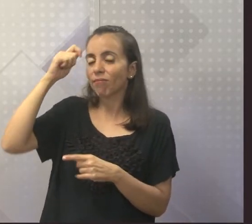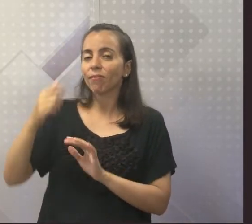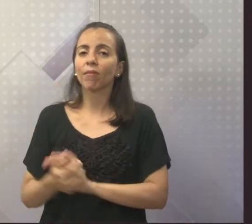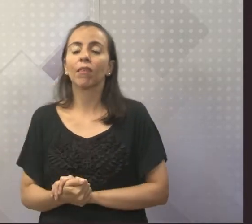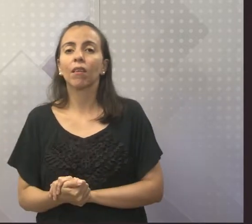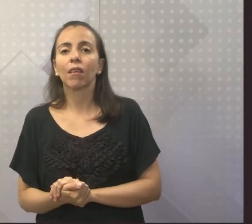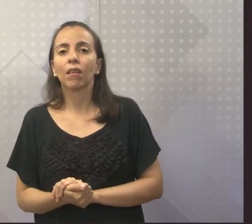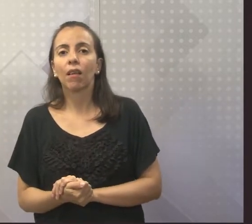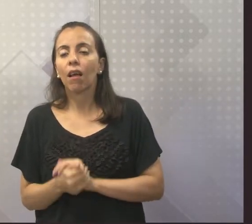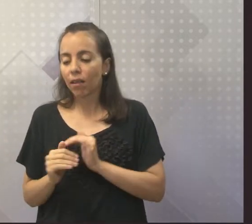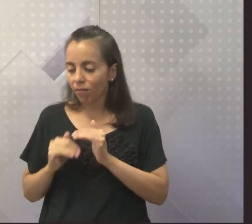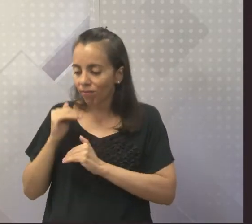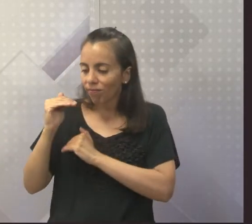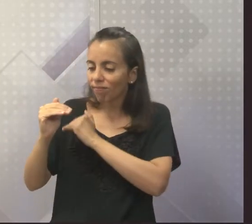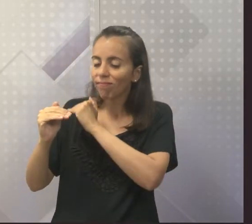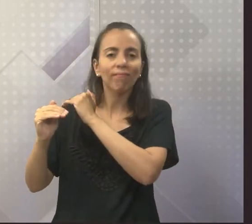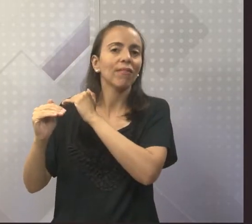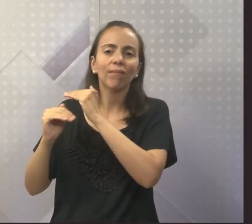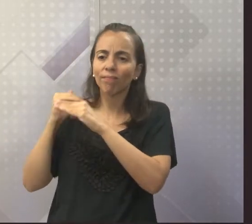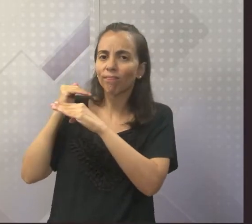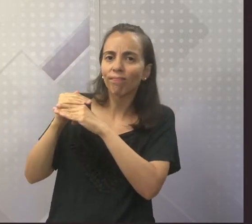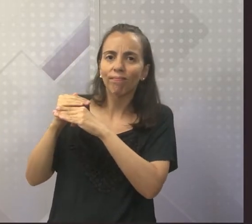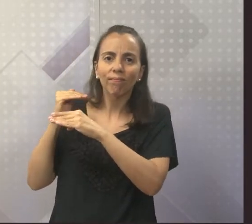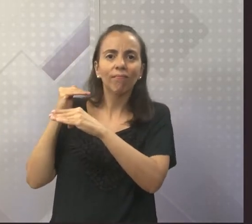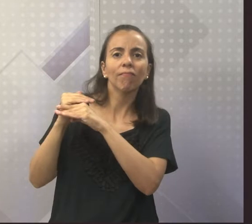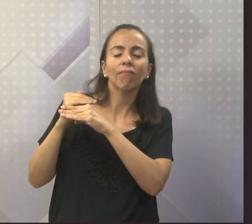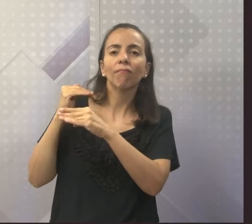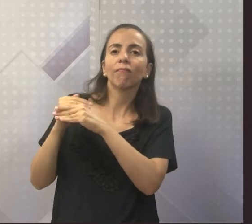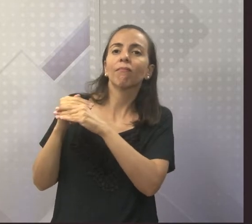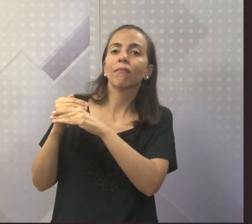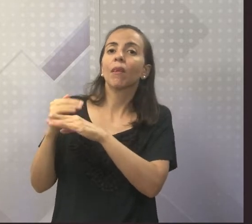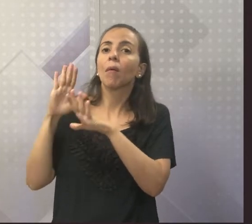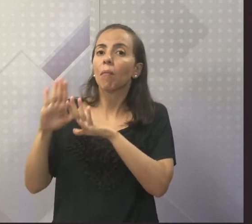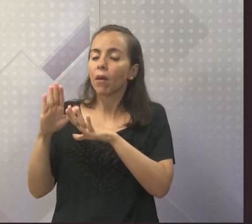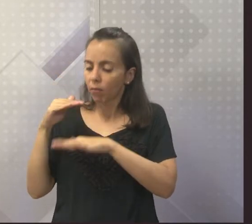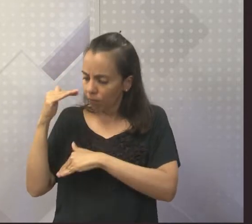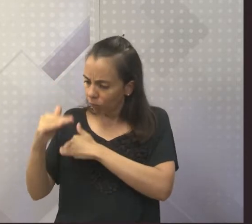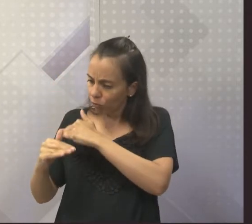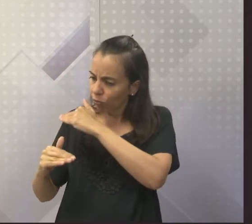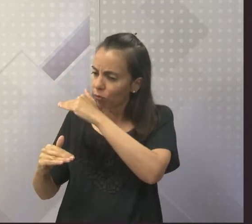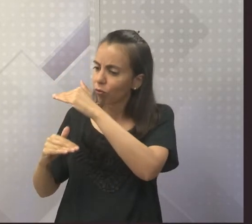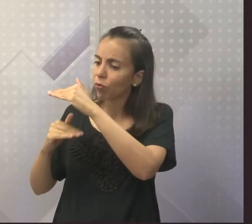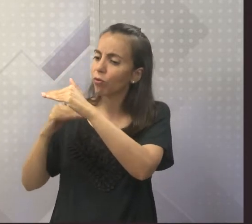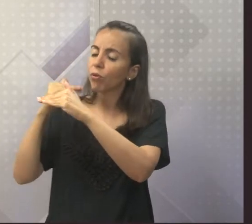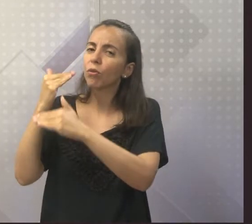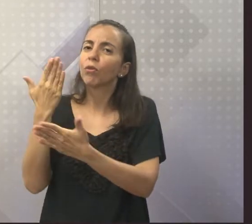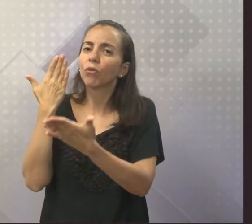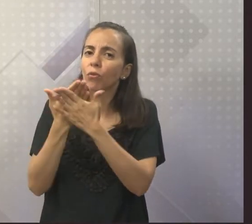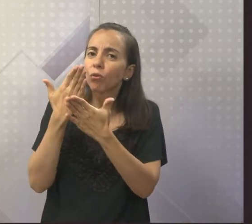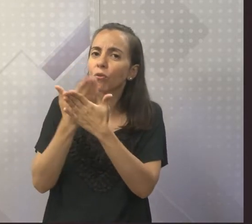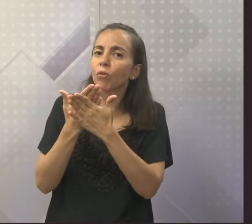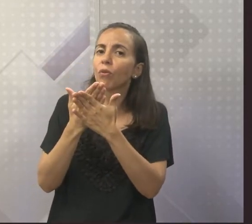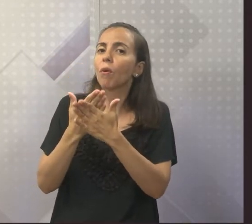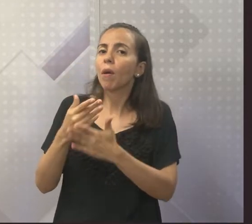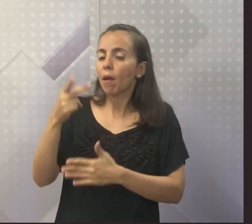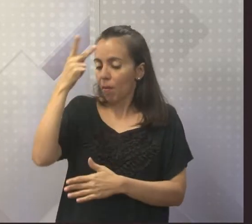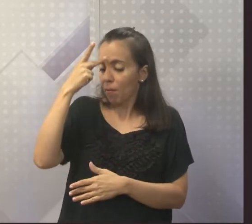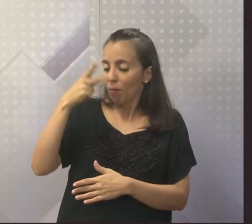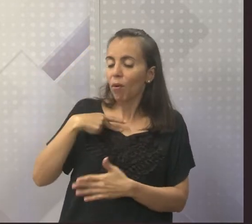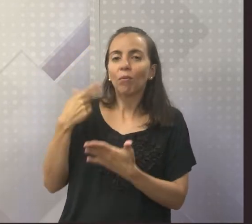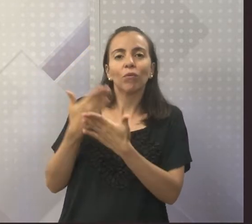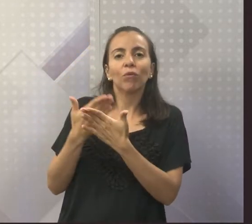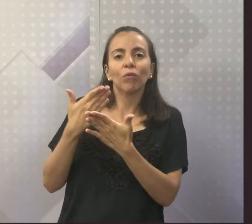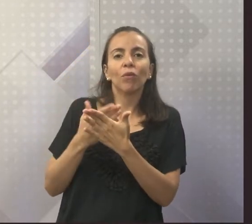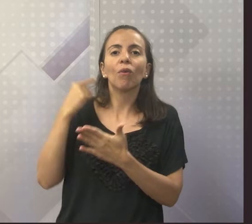não deixava progredir. Portanto, ele se tornou um autodidata, estudando direito por sua própria